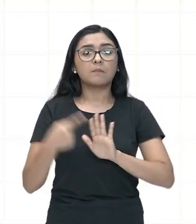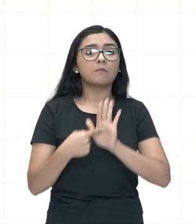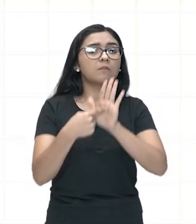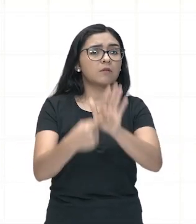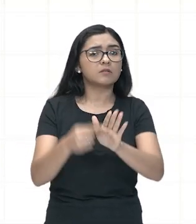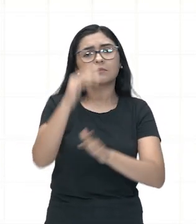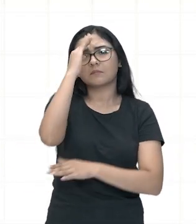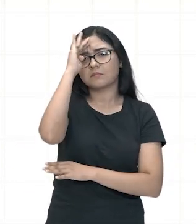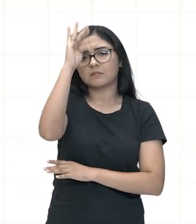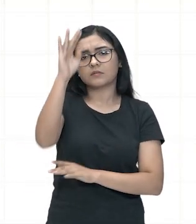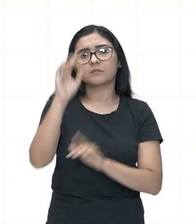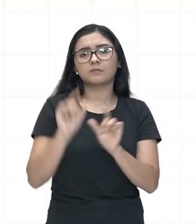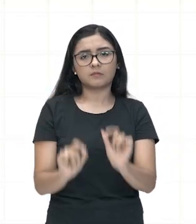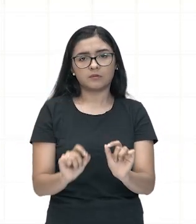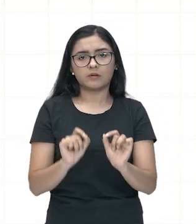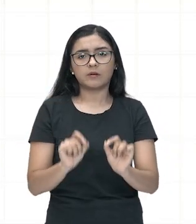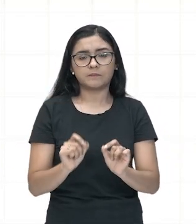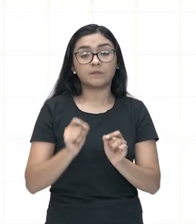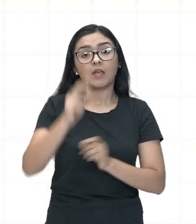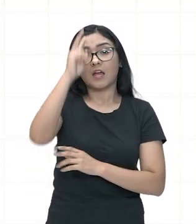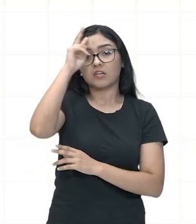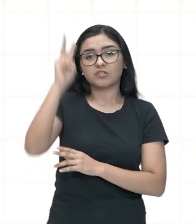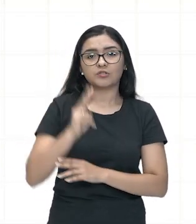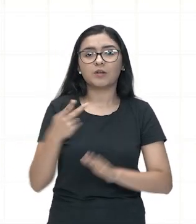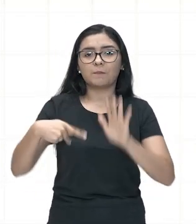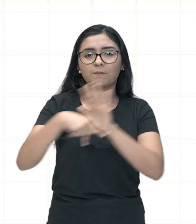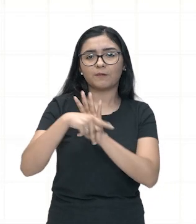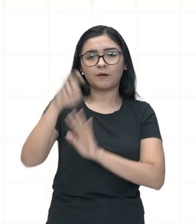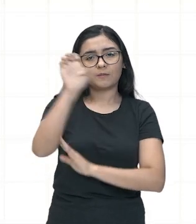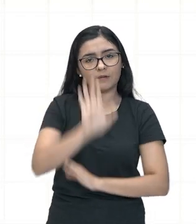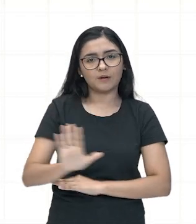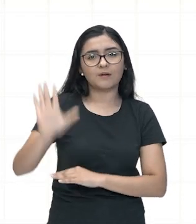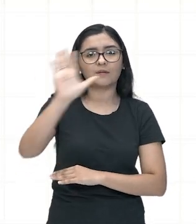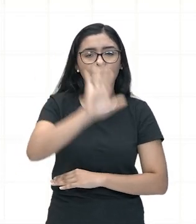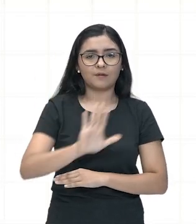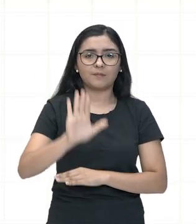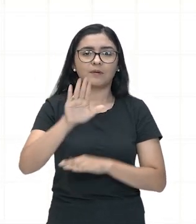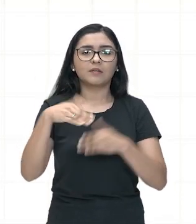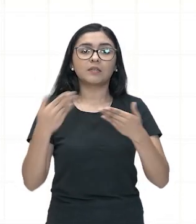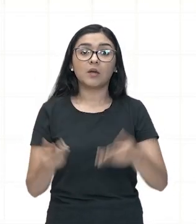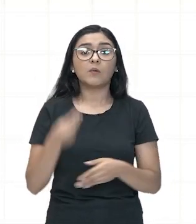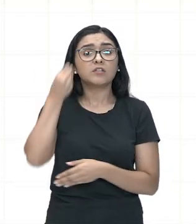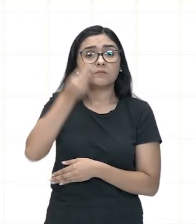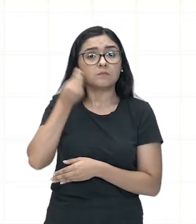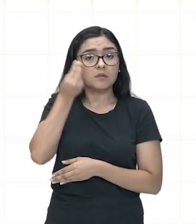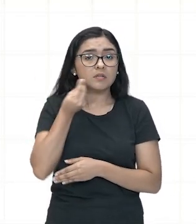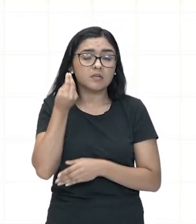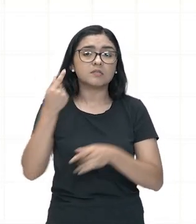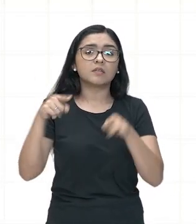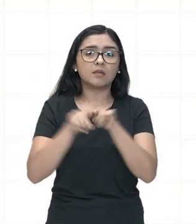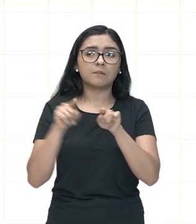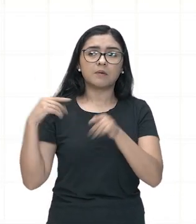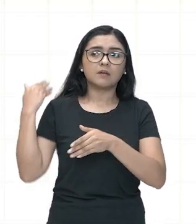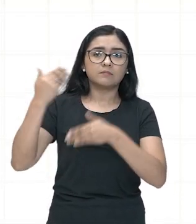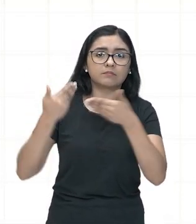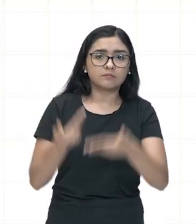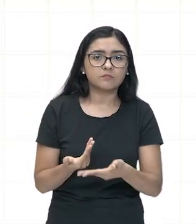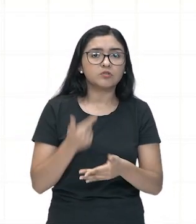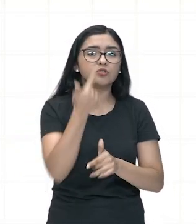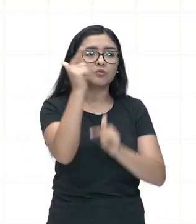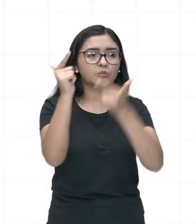predominantemente a história europeia, deixando de lado a experiência e trajetórias de